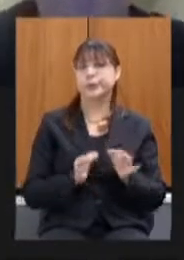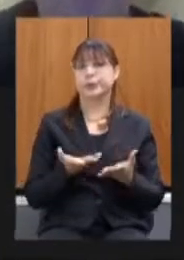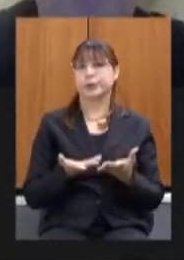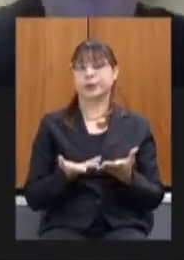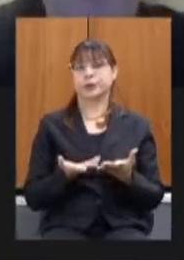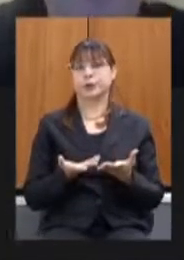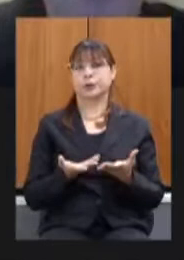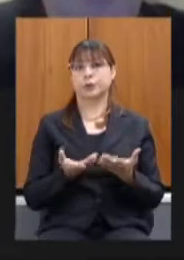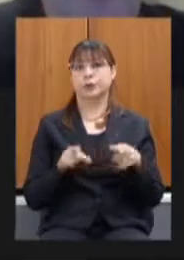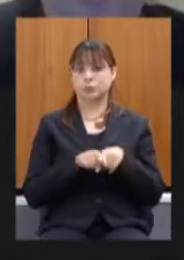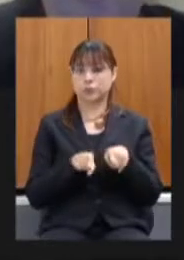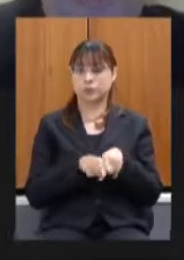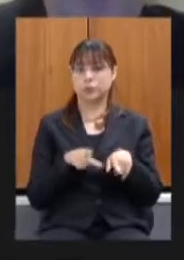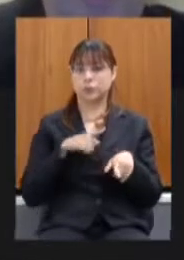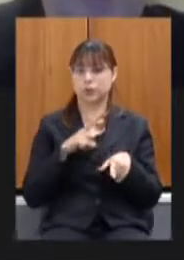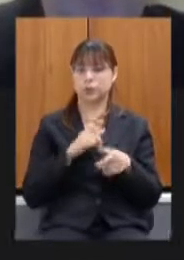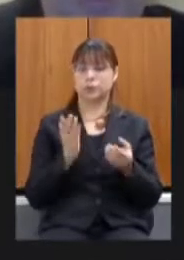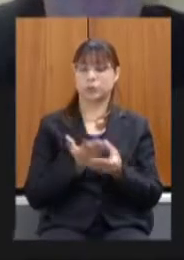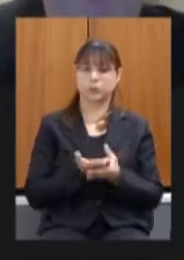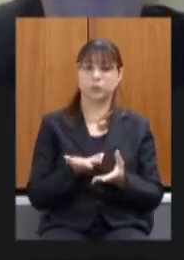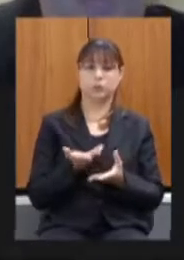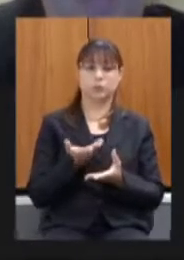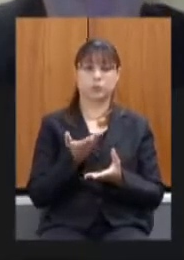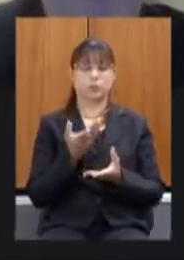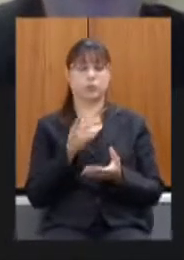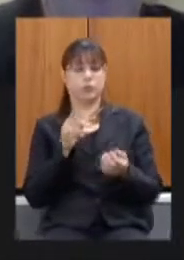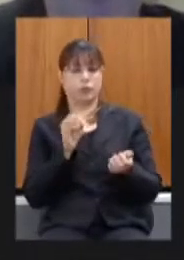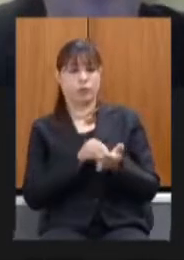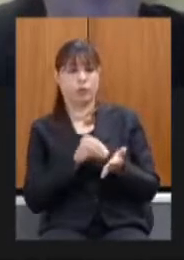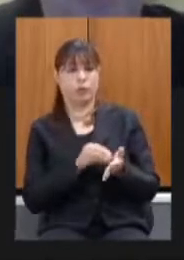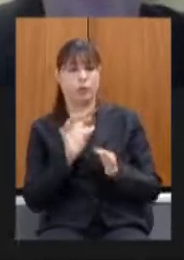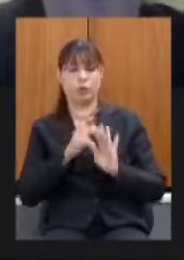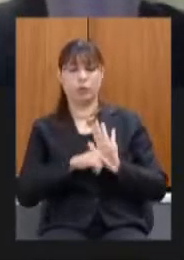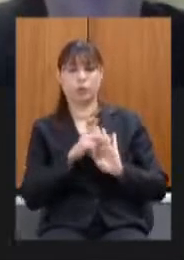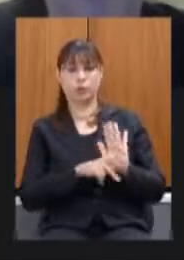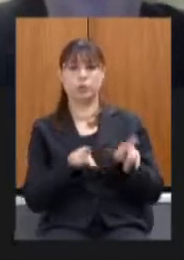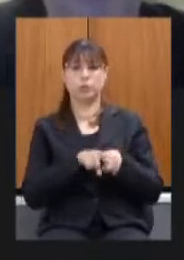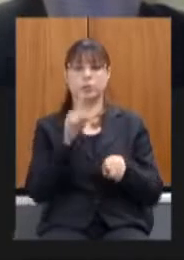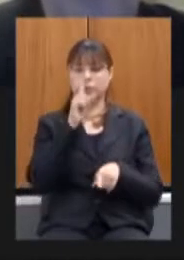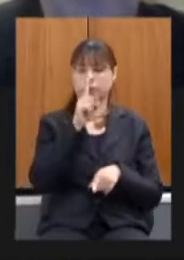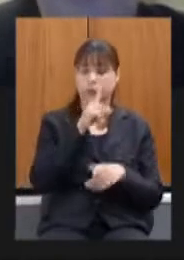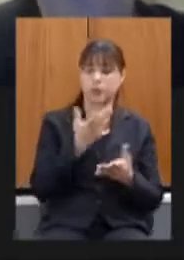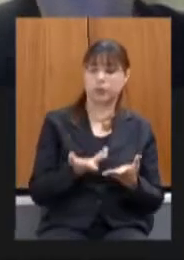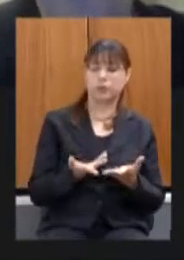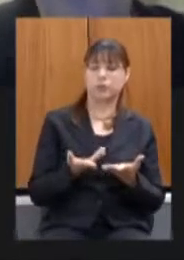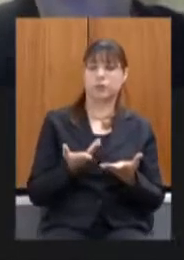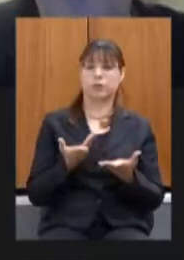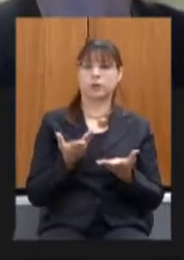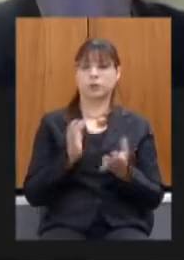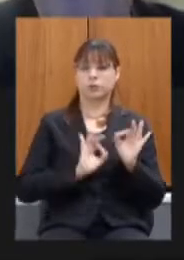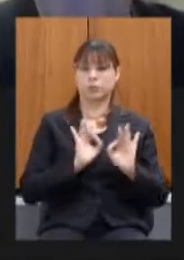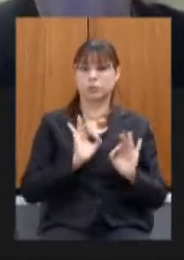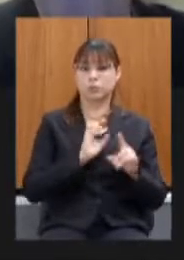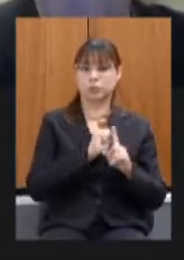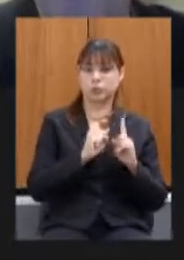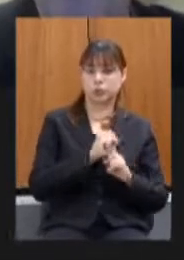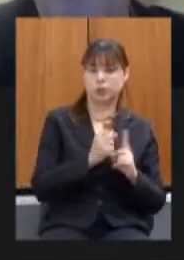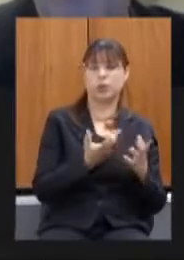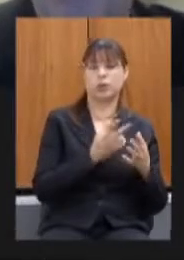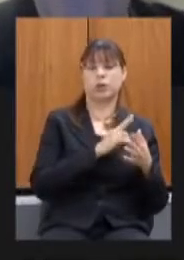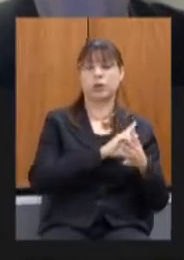individuais projetos não elaborados falha na participação social e ausência de assessoria técnica em Brumadinho